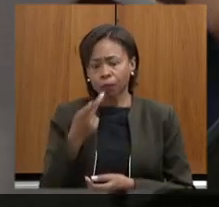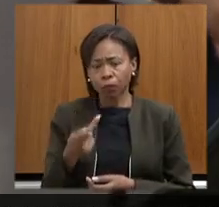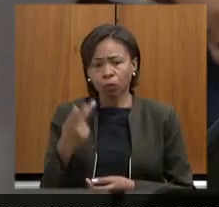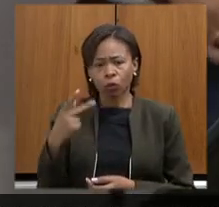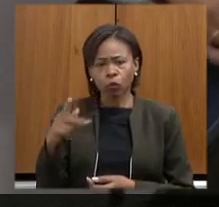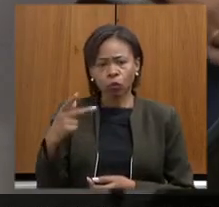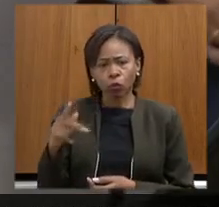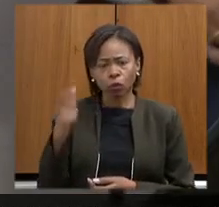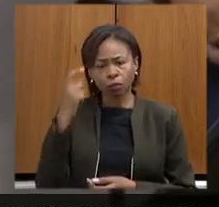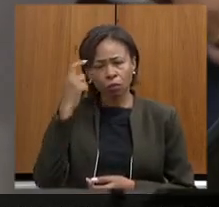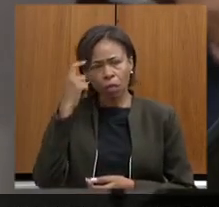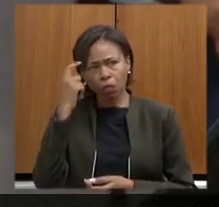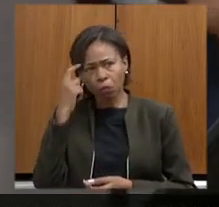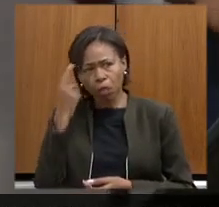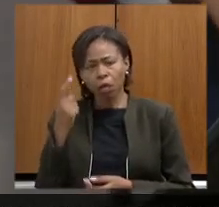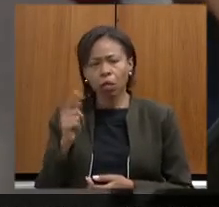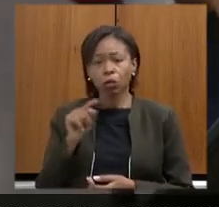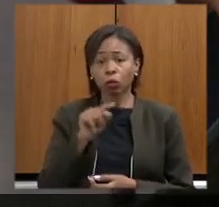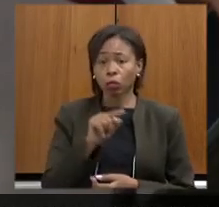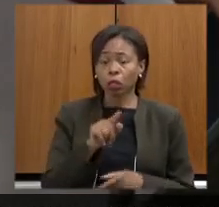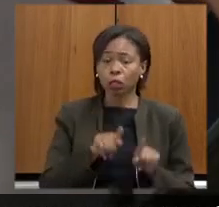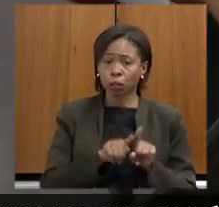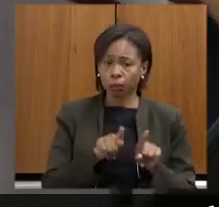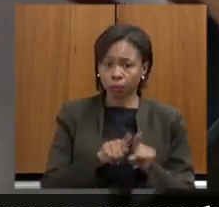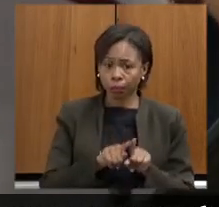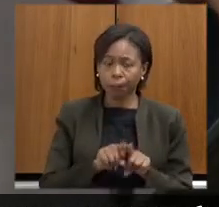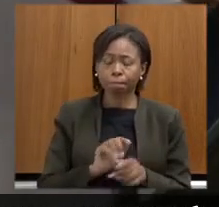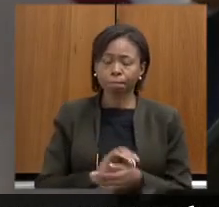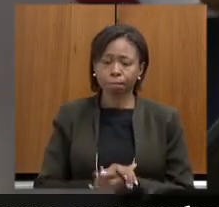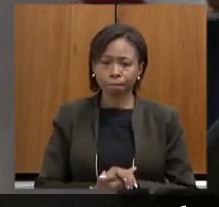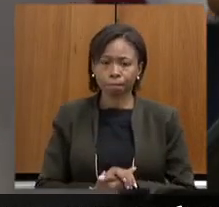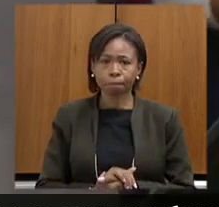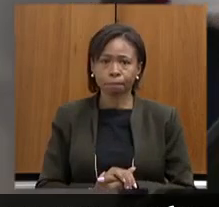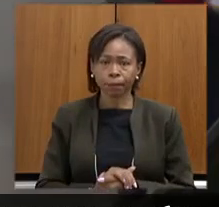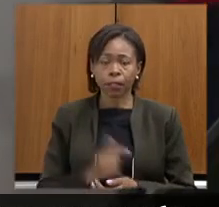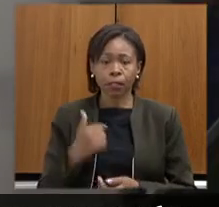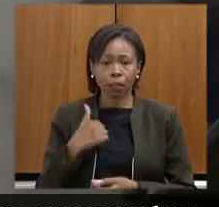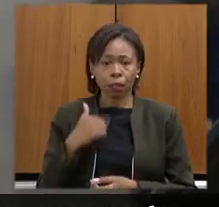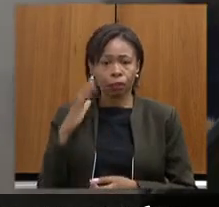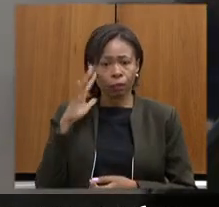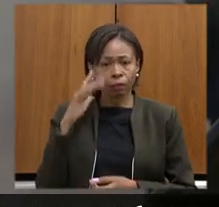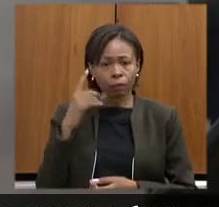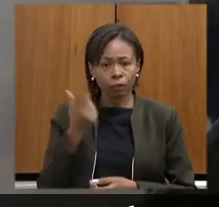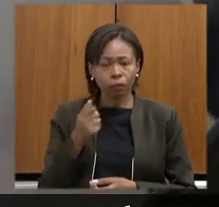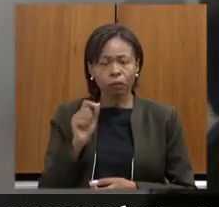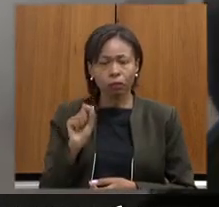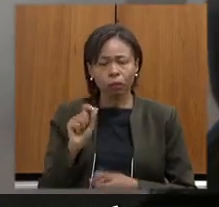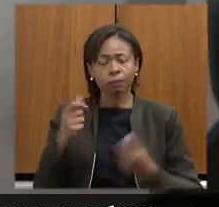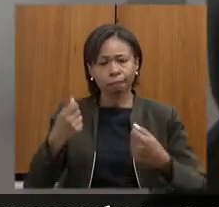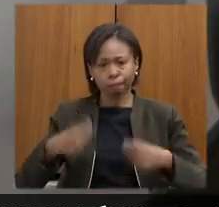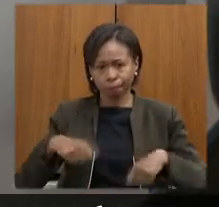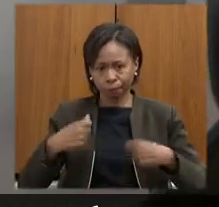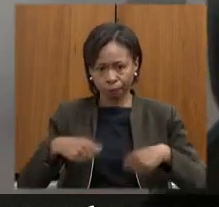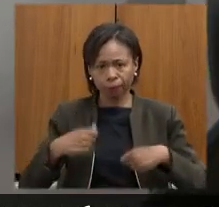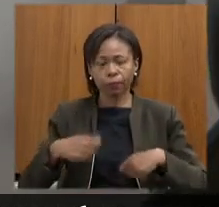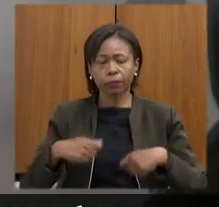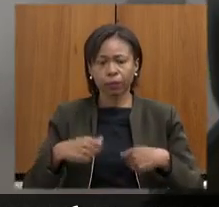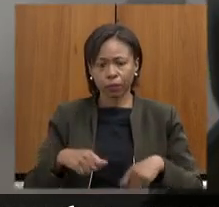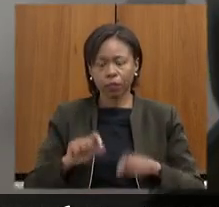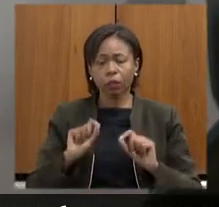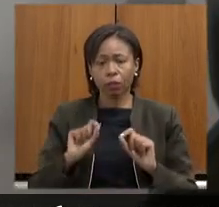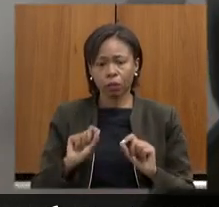ponderações vossa excelência também eu eu acho que é necessário aí uma